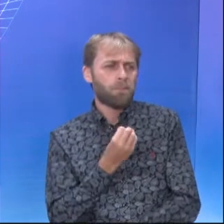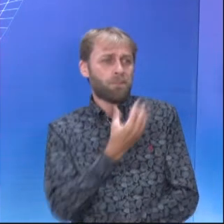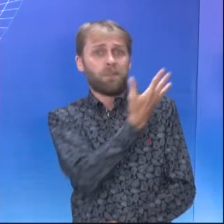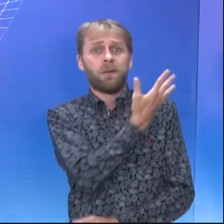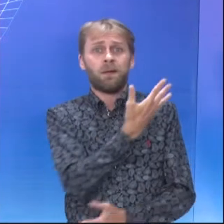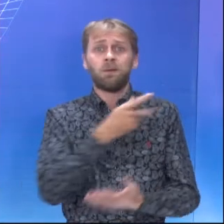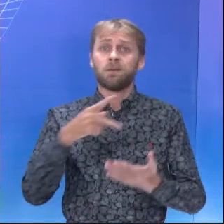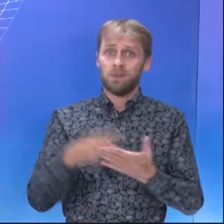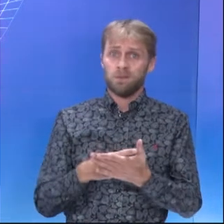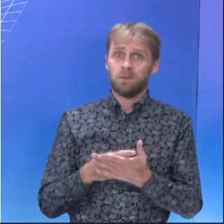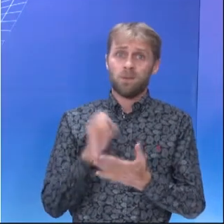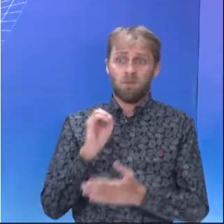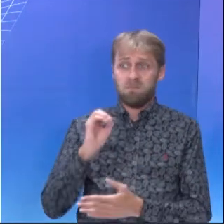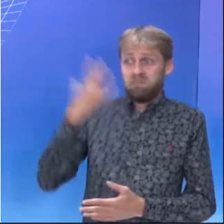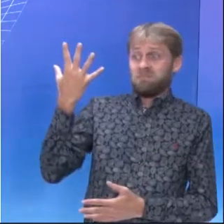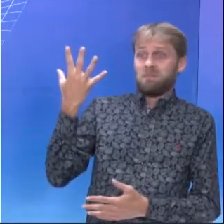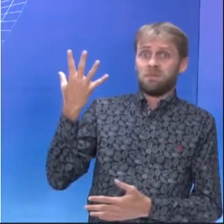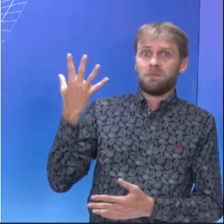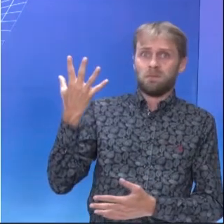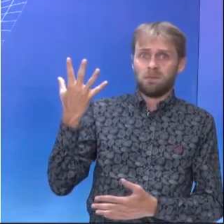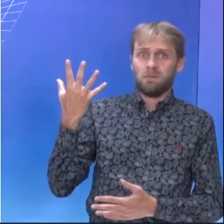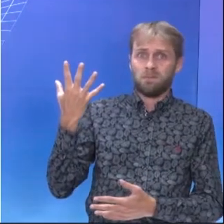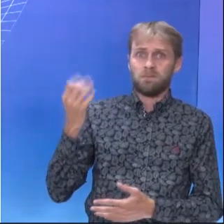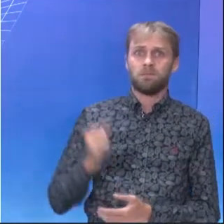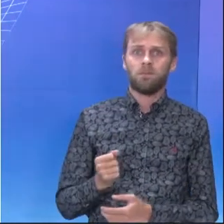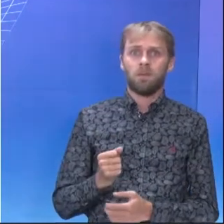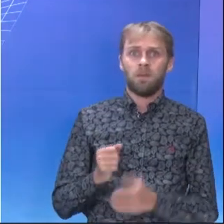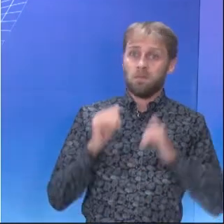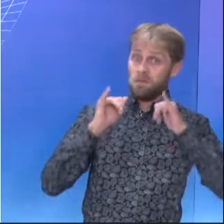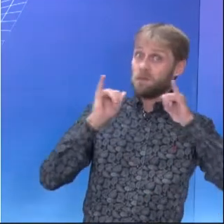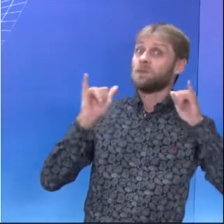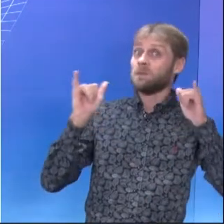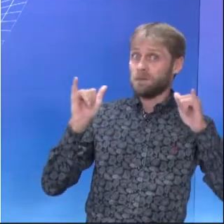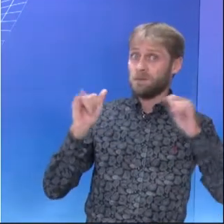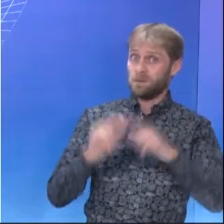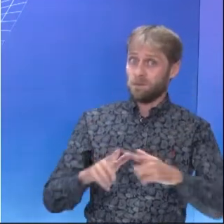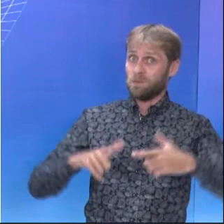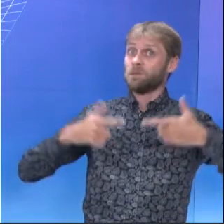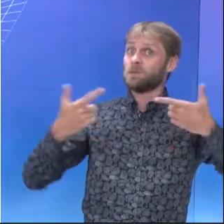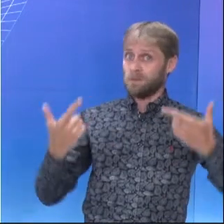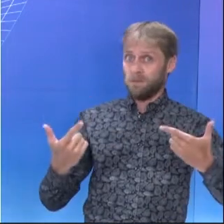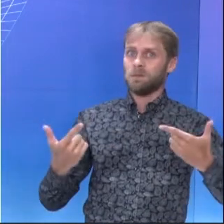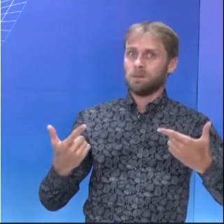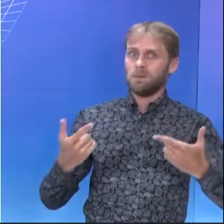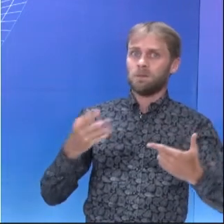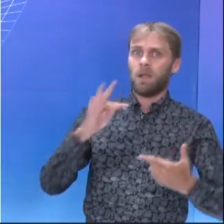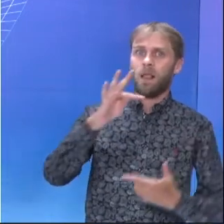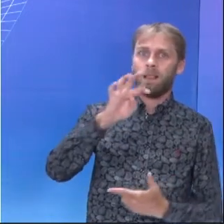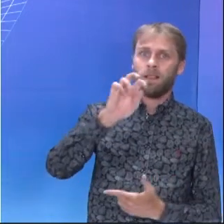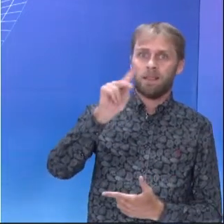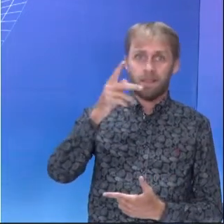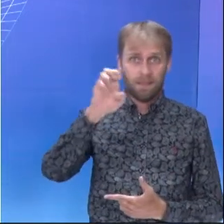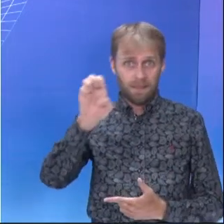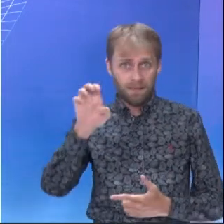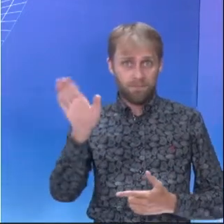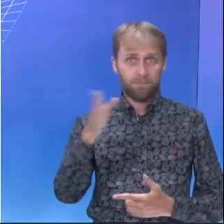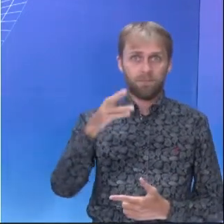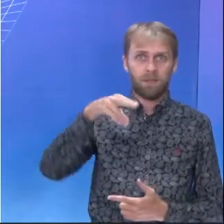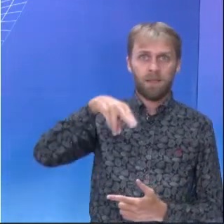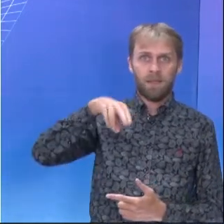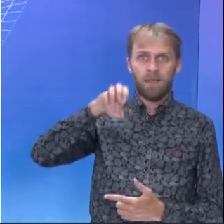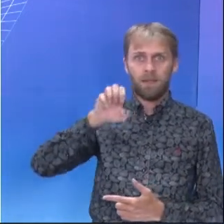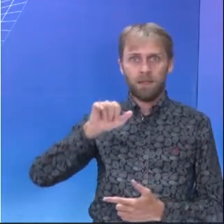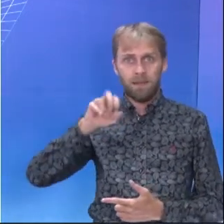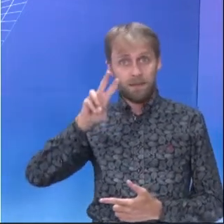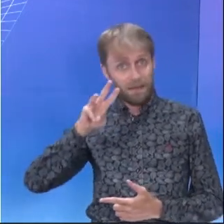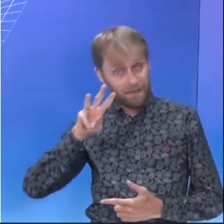é uma tragédia. Sabe que é uma notícia? O The New York Times é um jornal. Foi alguma coisa que foi publicada